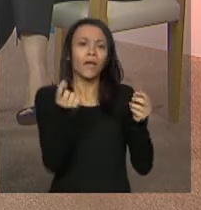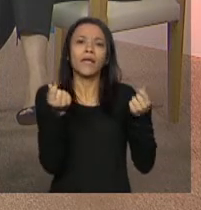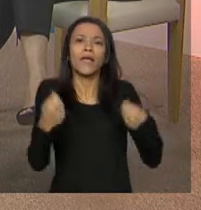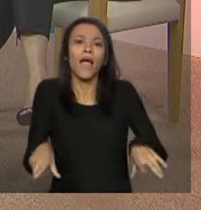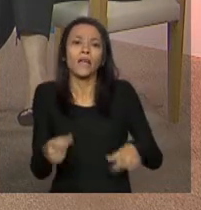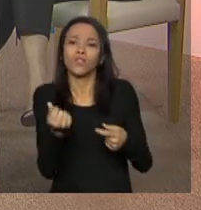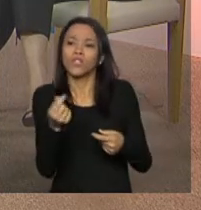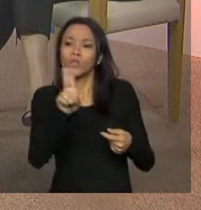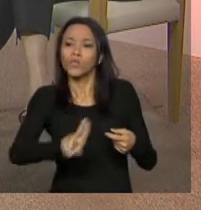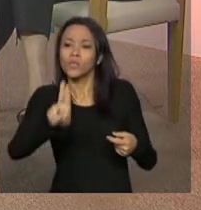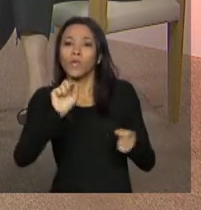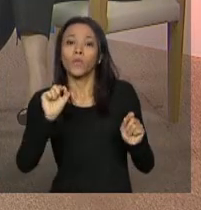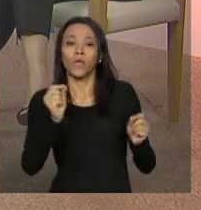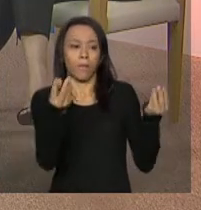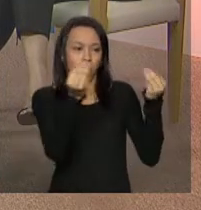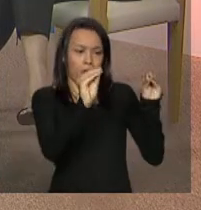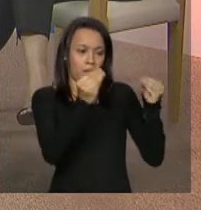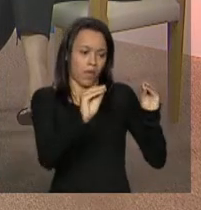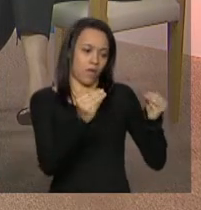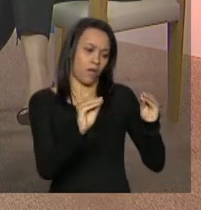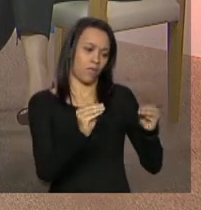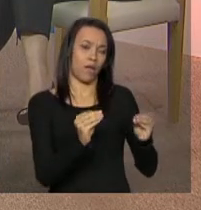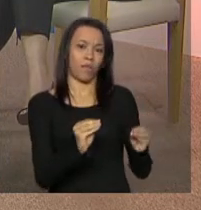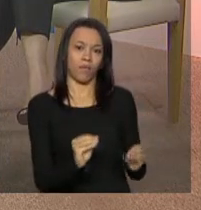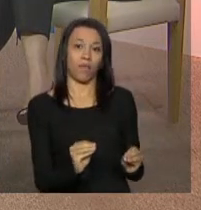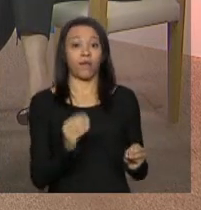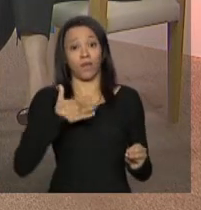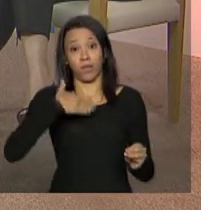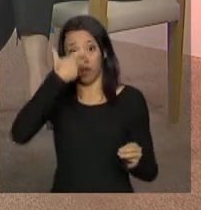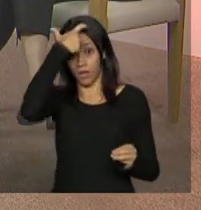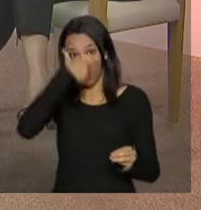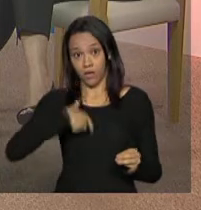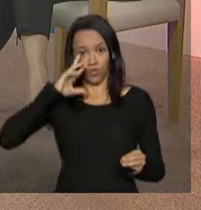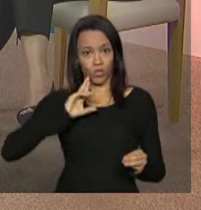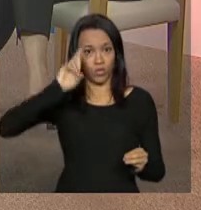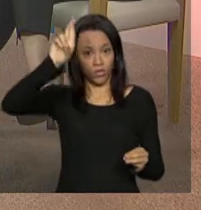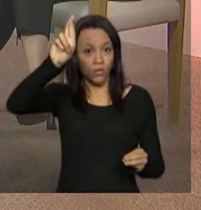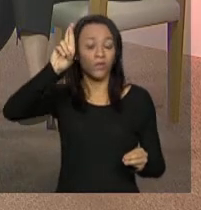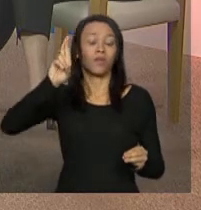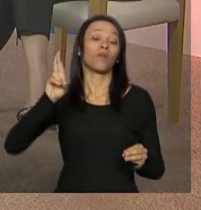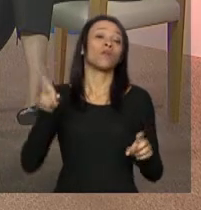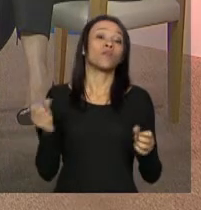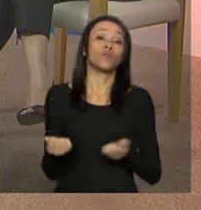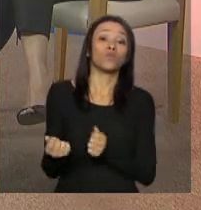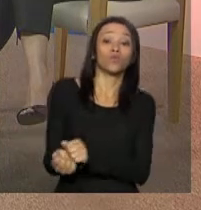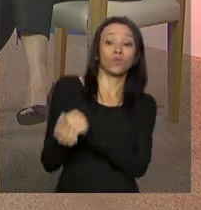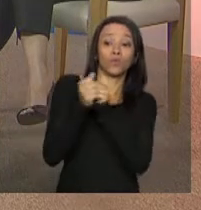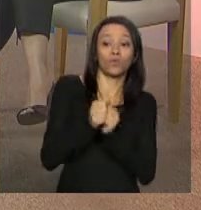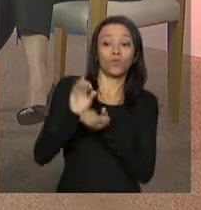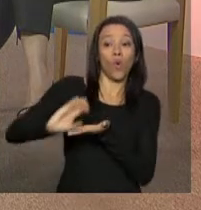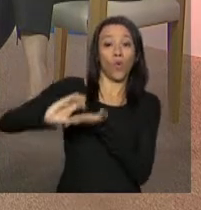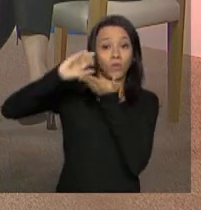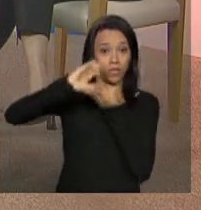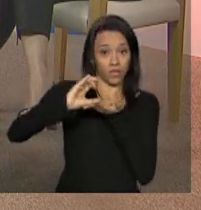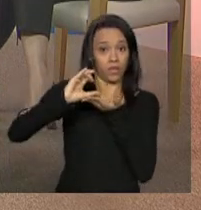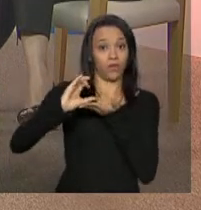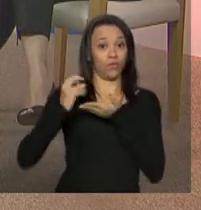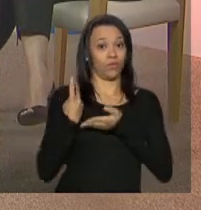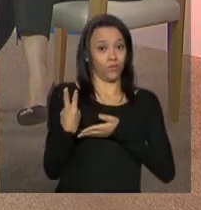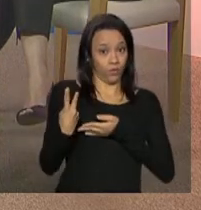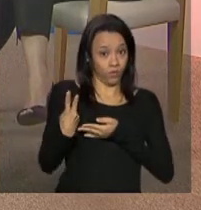Então, através do preenchimento desse documento, onde o gestor, juntamente com o conselho, eles dão conta de